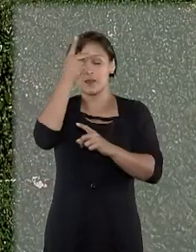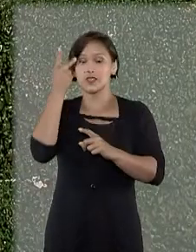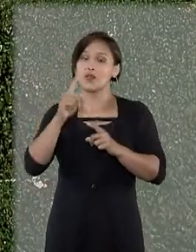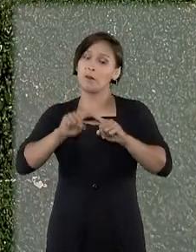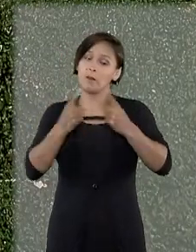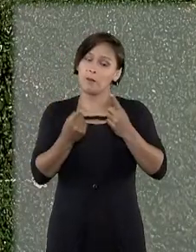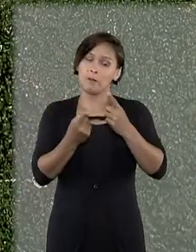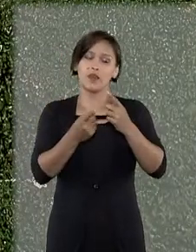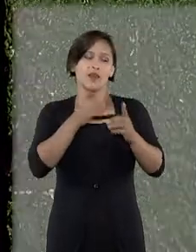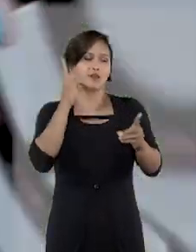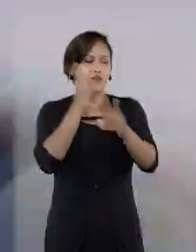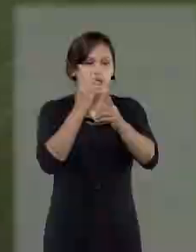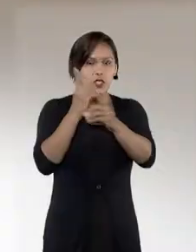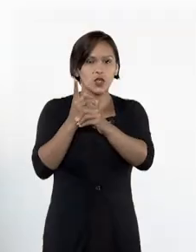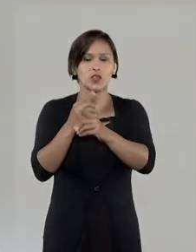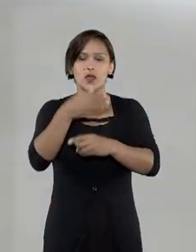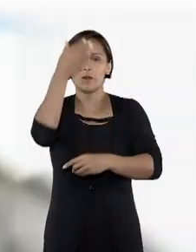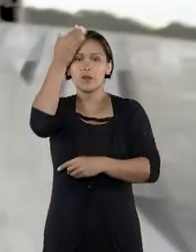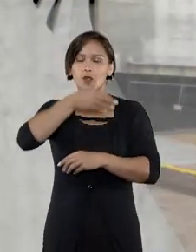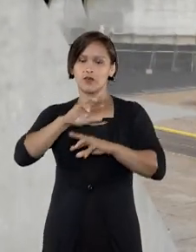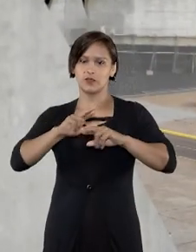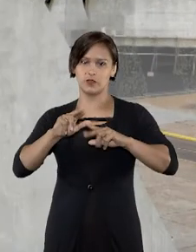para ver se obtém outras provas.